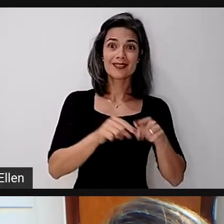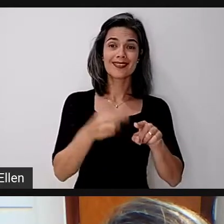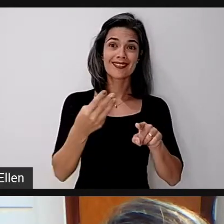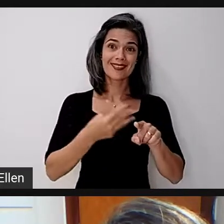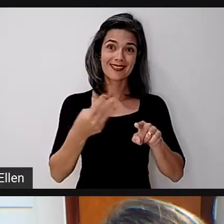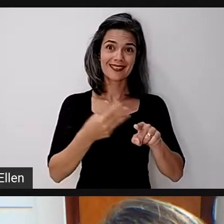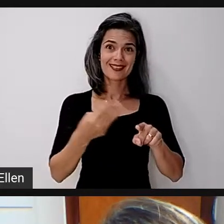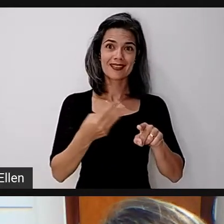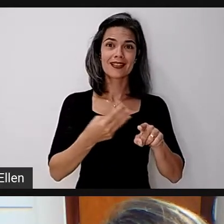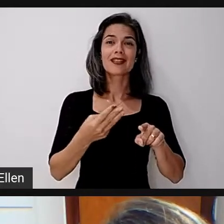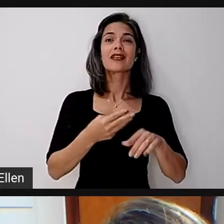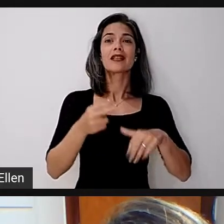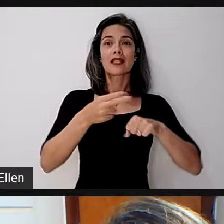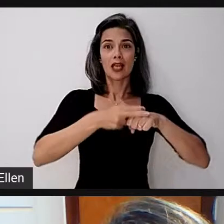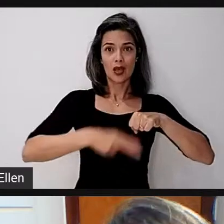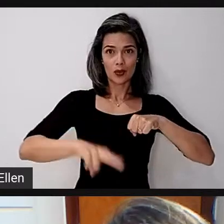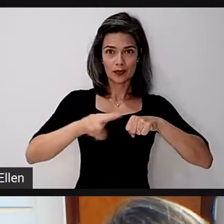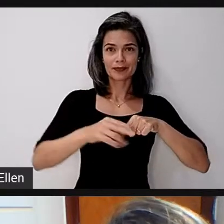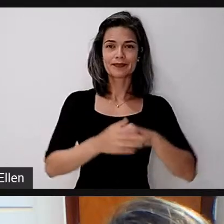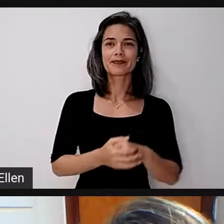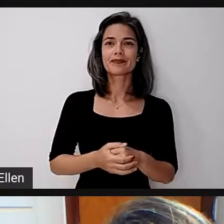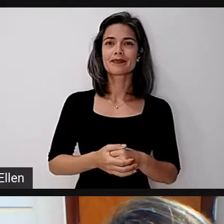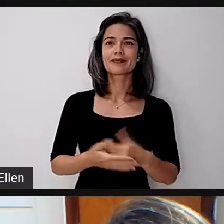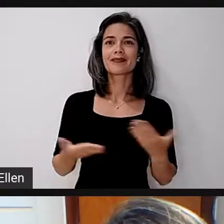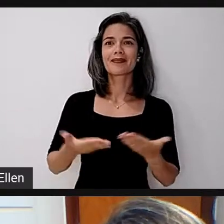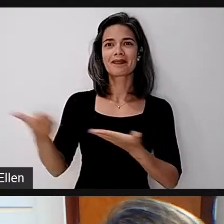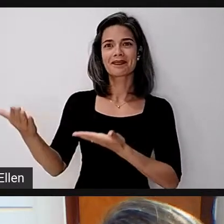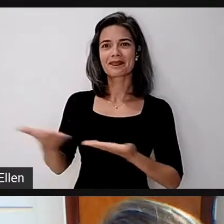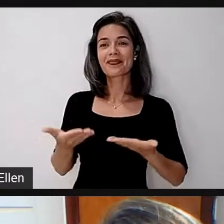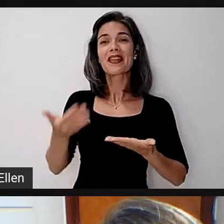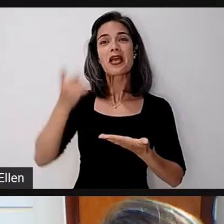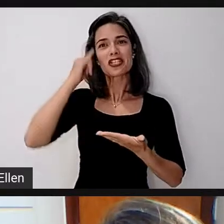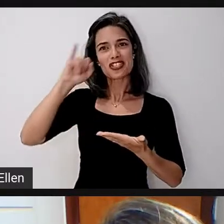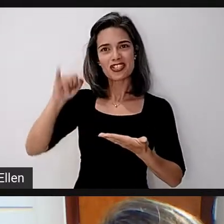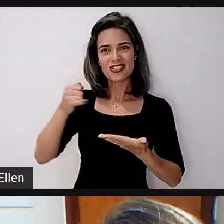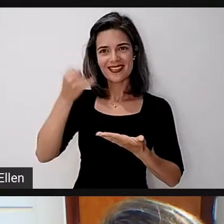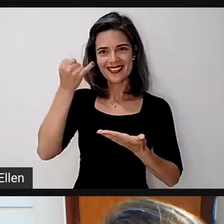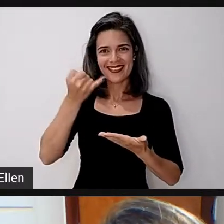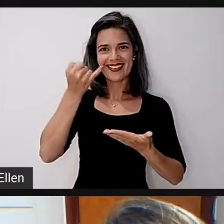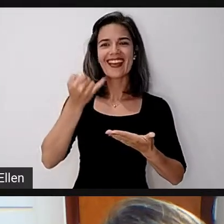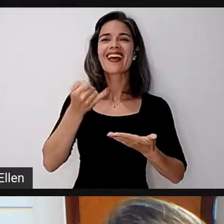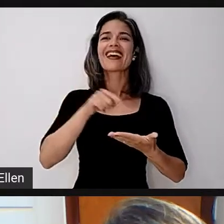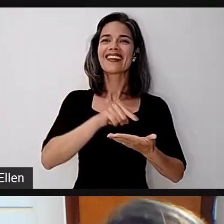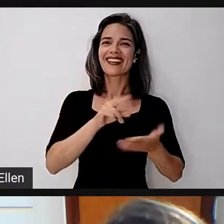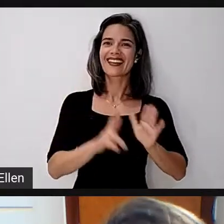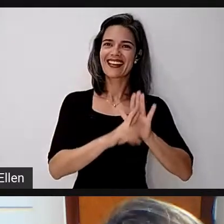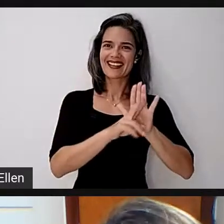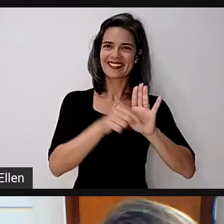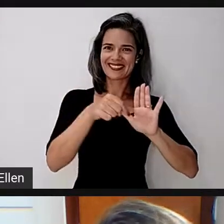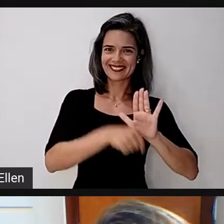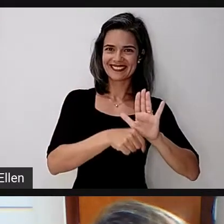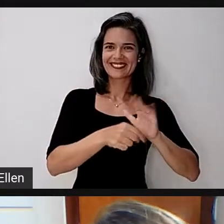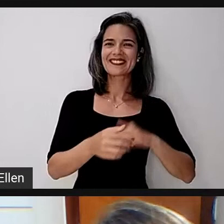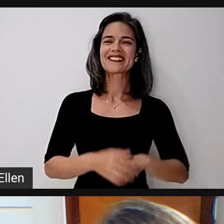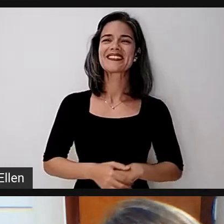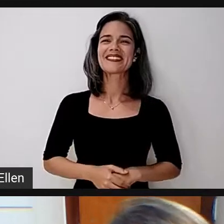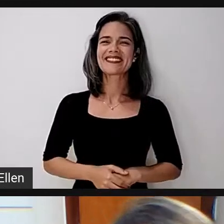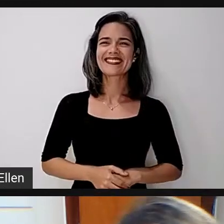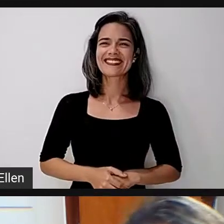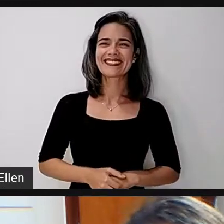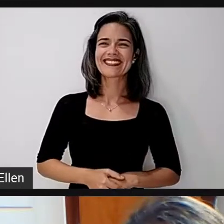Espírito Santo. Passo, então, a palavra para a Janaína, que está aqui representando o professor. Boa noite, Janaína. Boa noite, novamente.